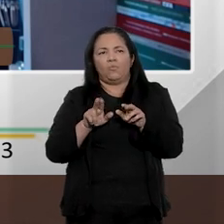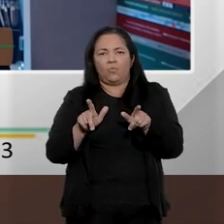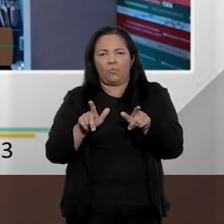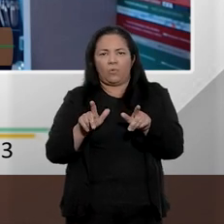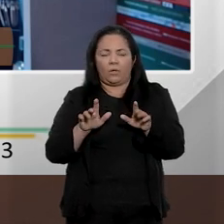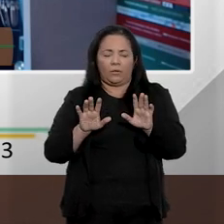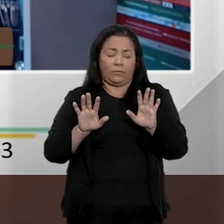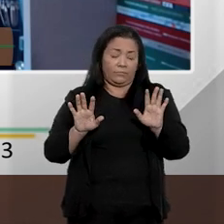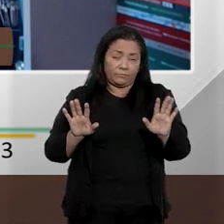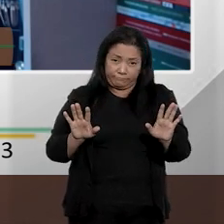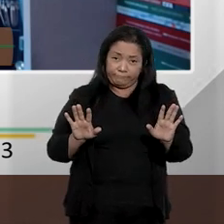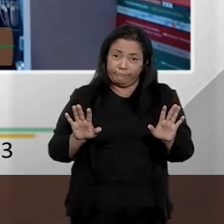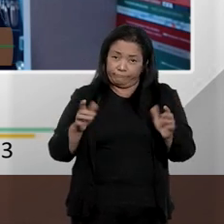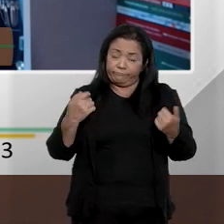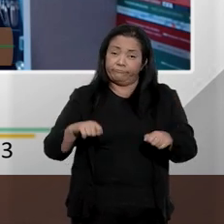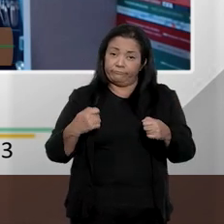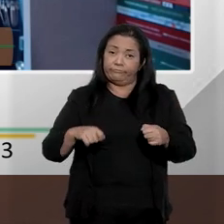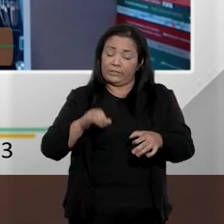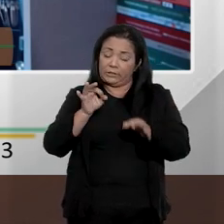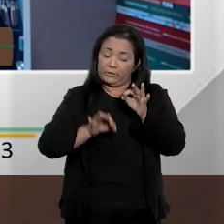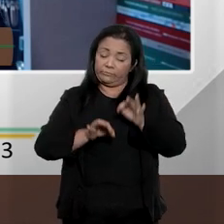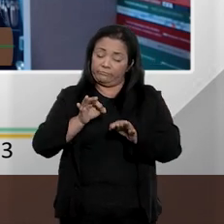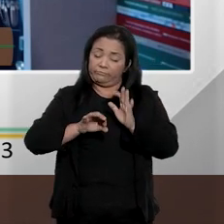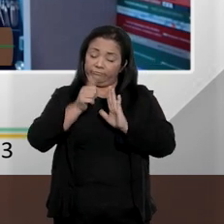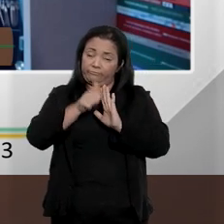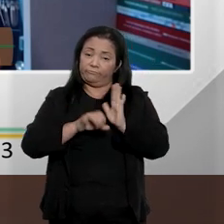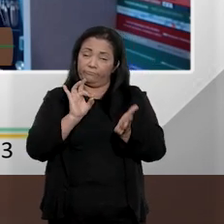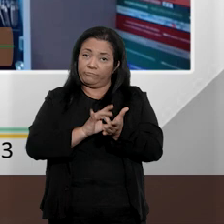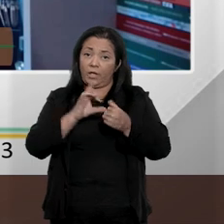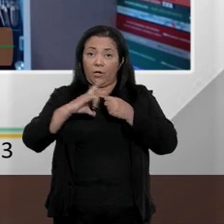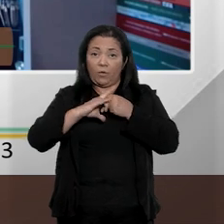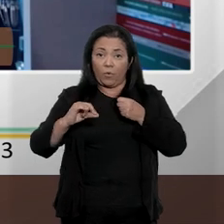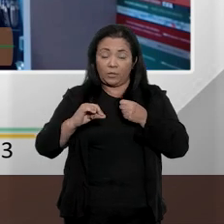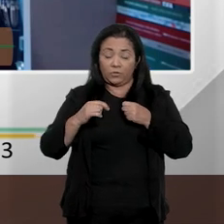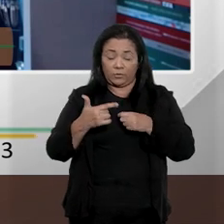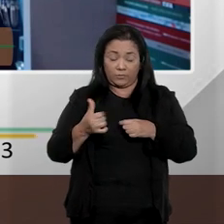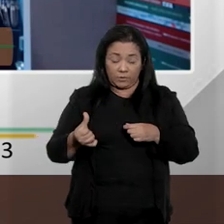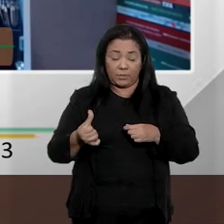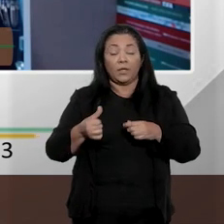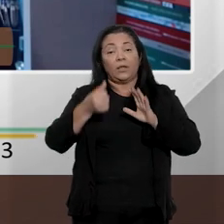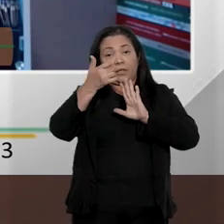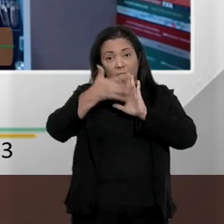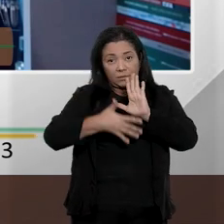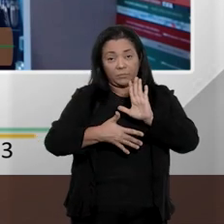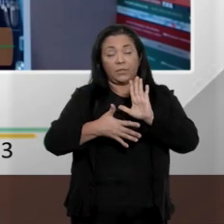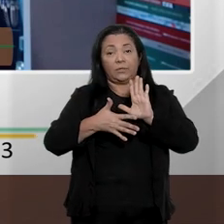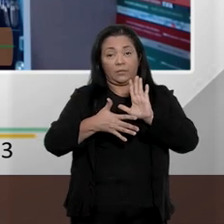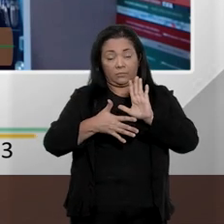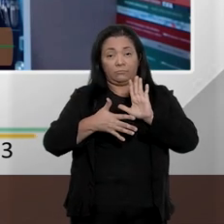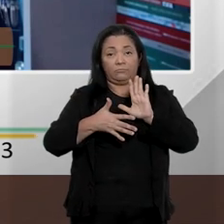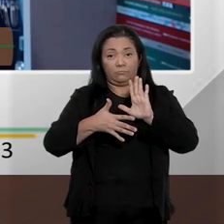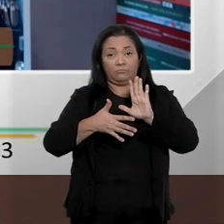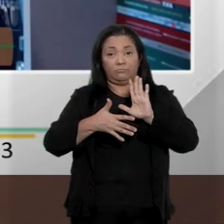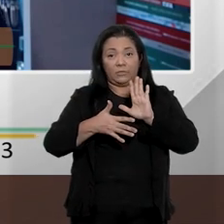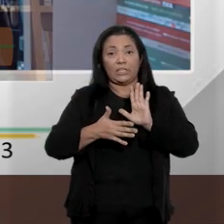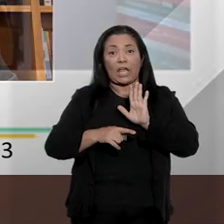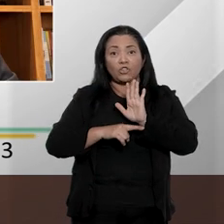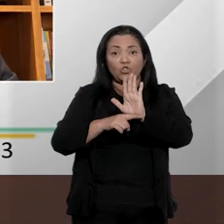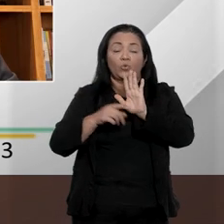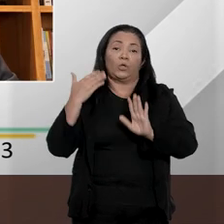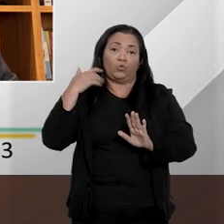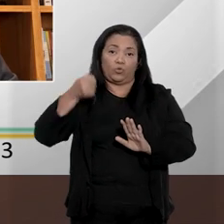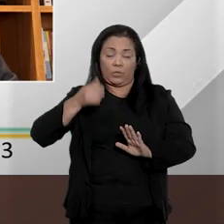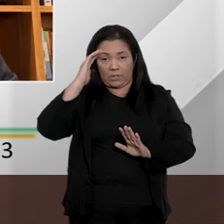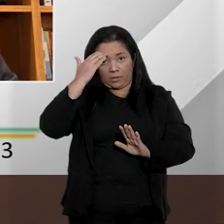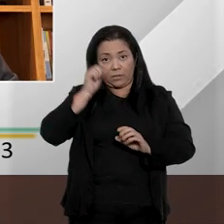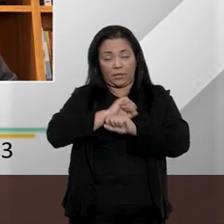digna da repressão estatal. Então, o artigo 26 dá conta desse direcionamento interpretativo, sim. E